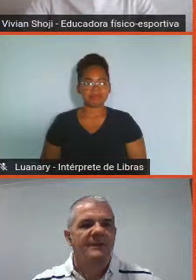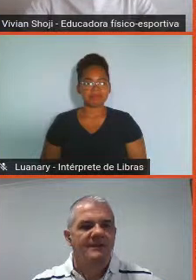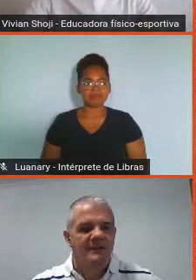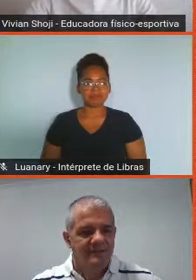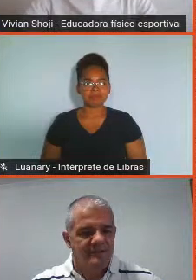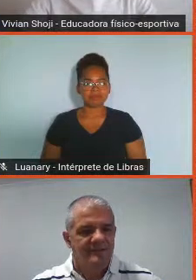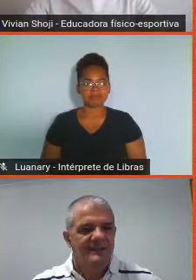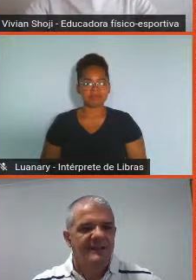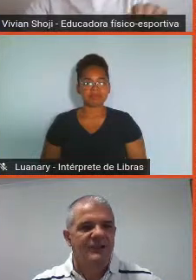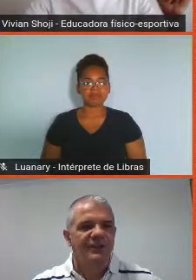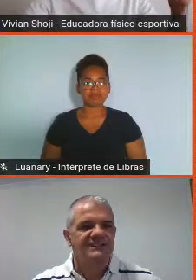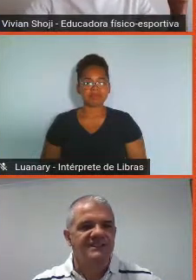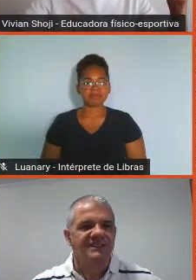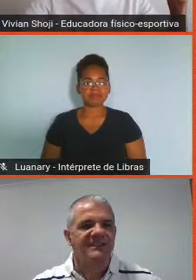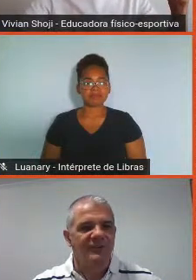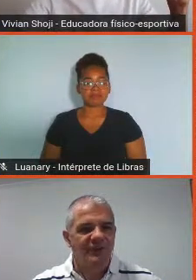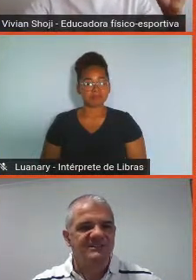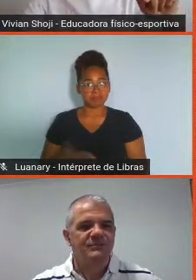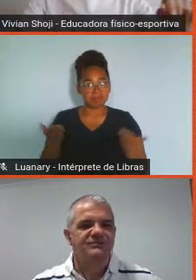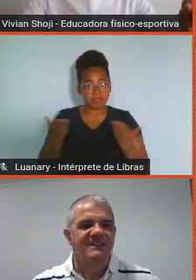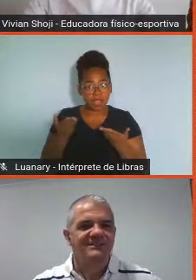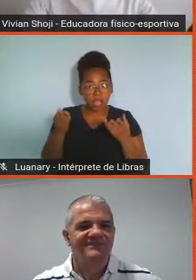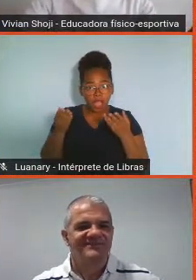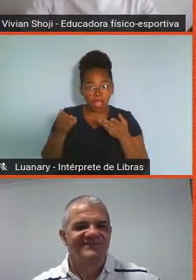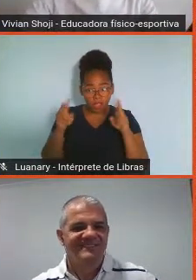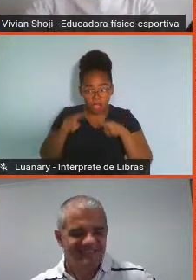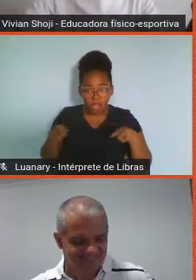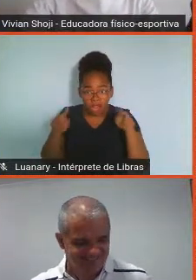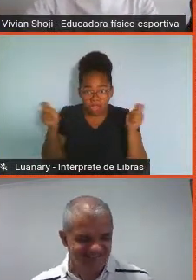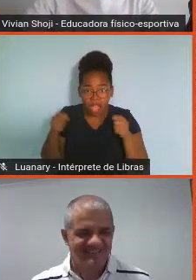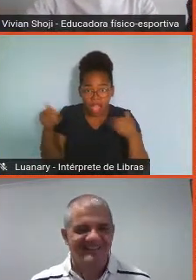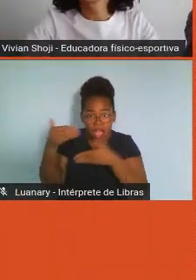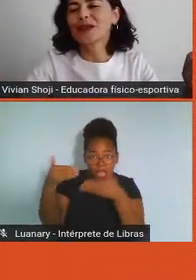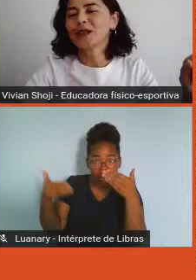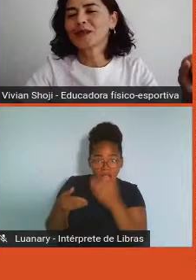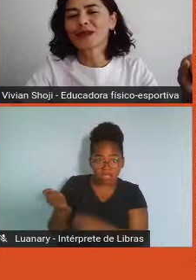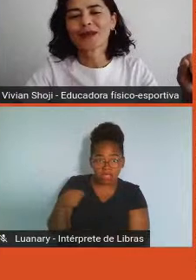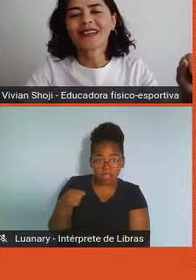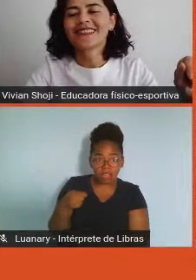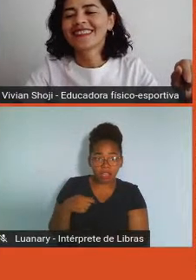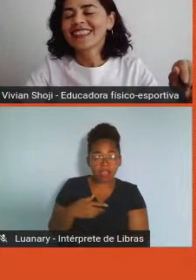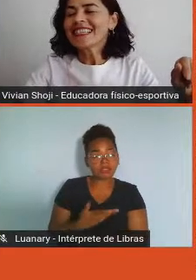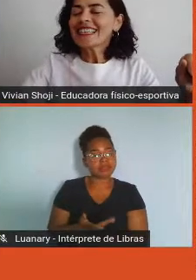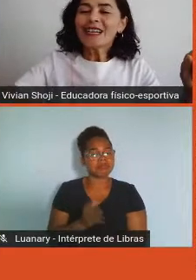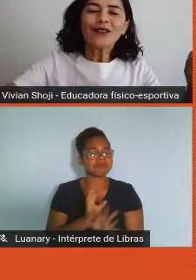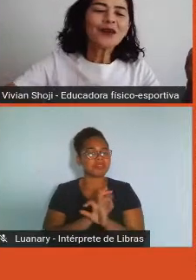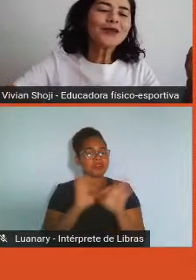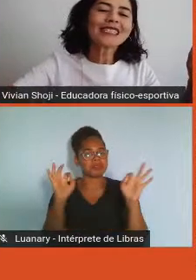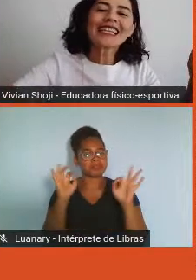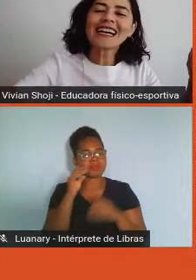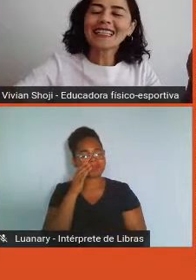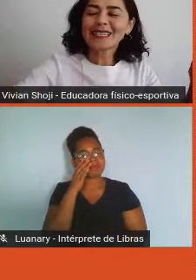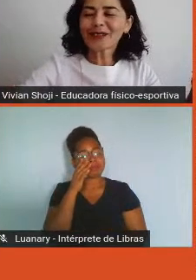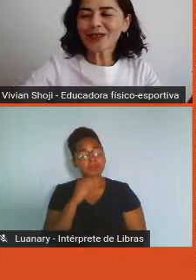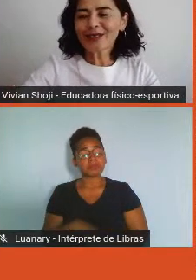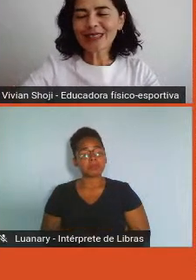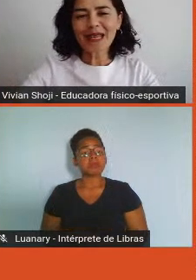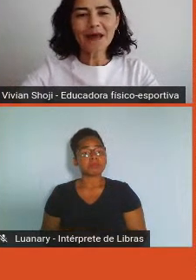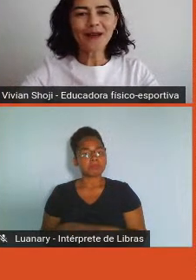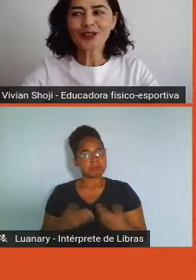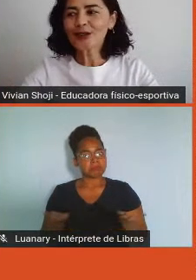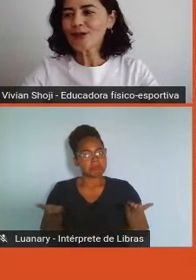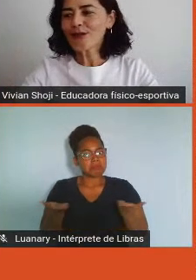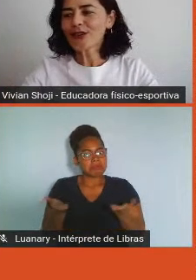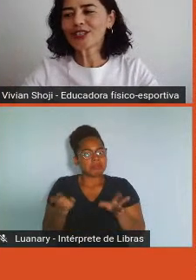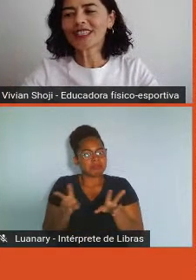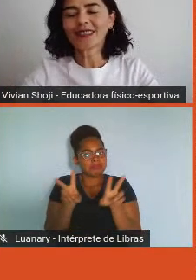Compartilhar. E agora? Agora sim. Agora está bem. Ótimo. Legal. Perfeito, pessoal. Vamos lá. Esse é o nosso